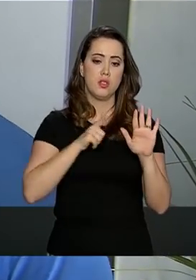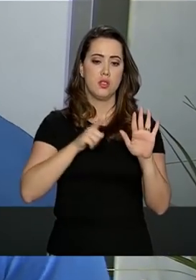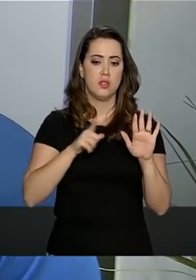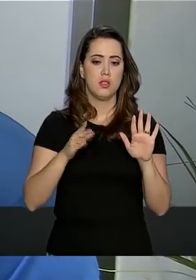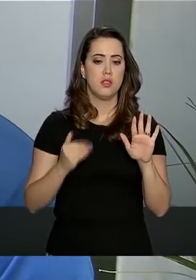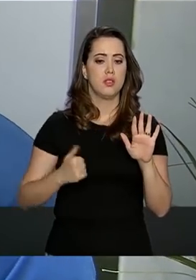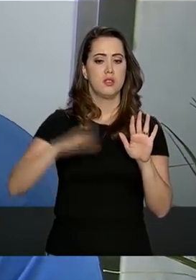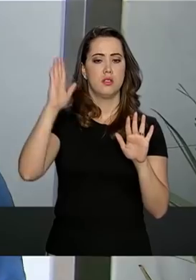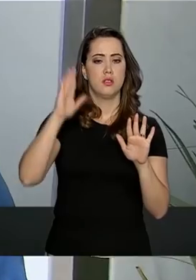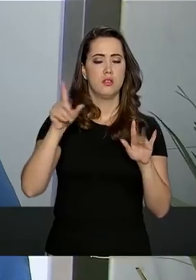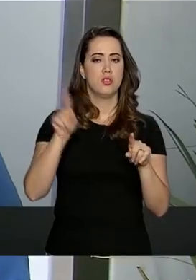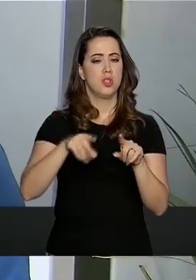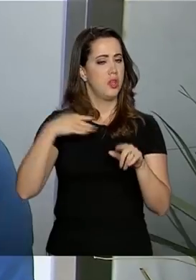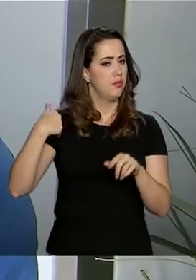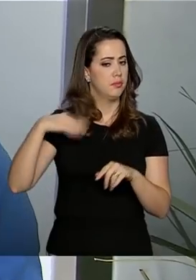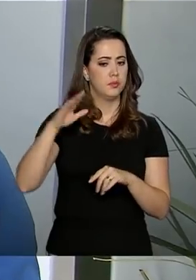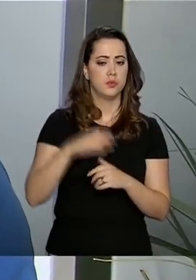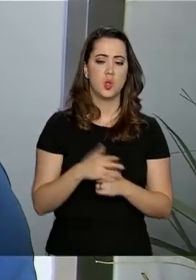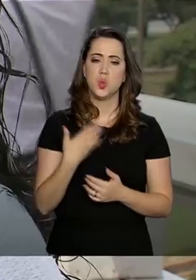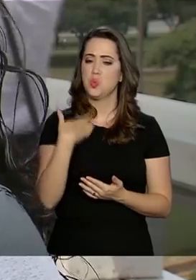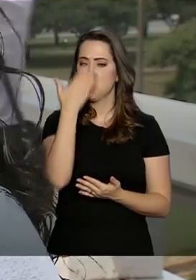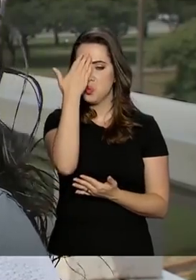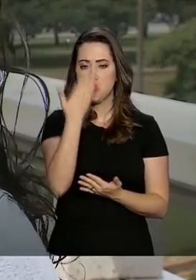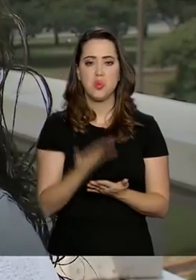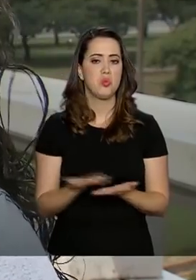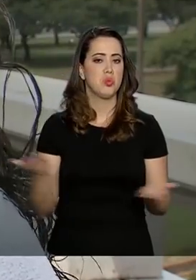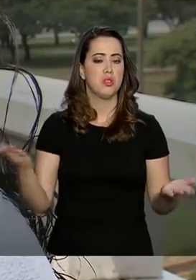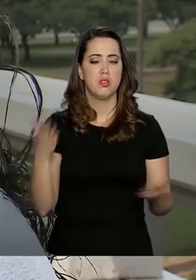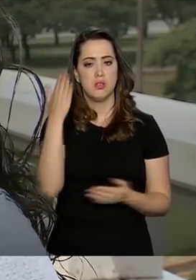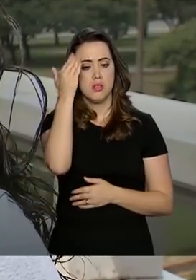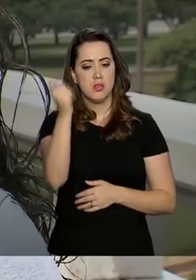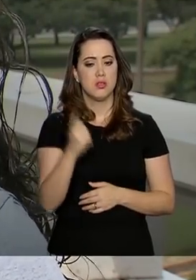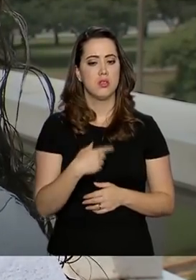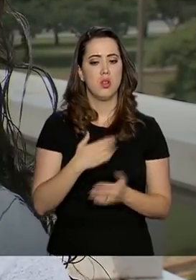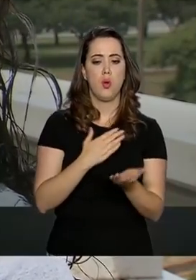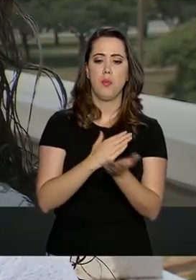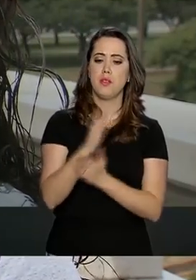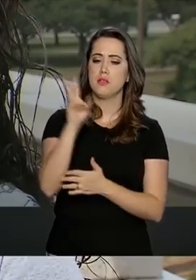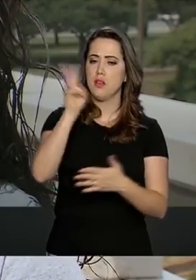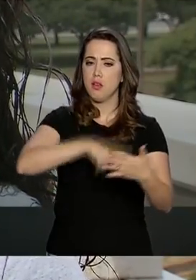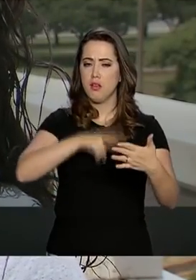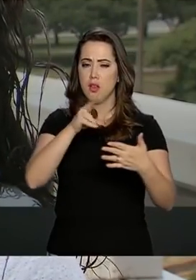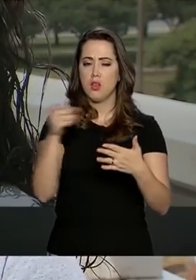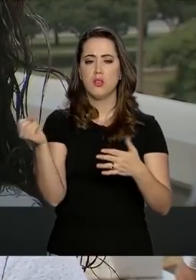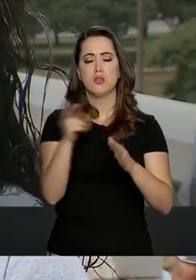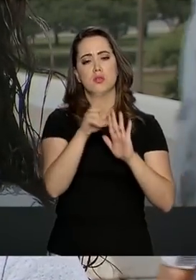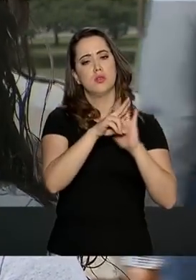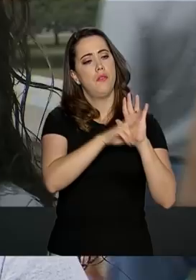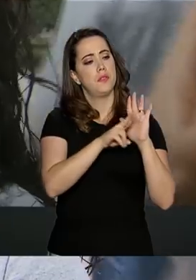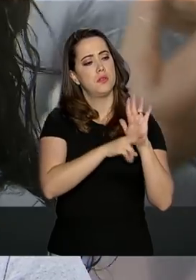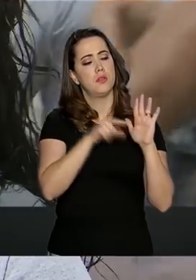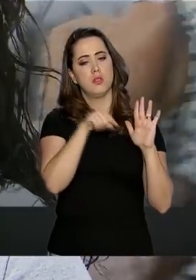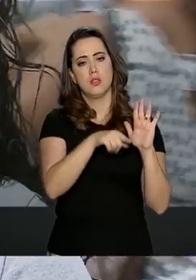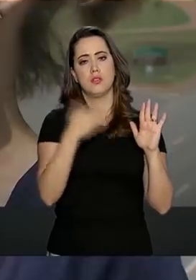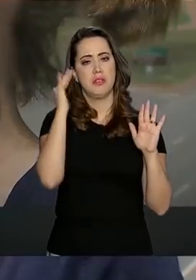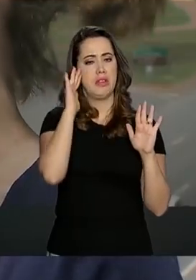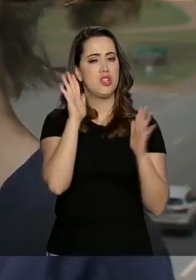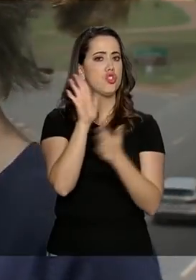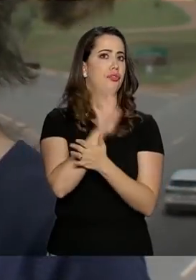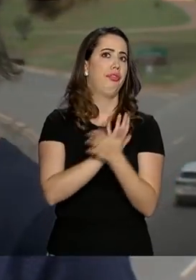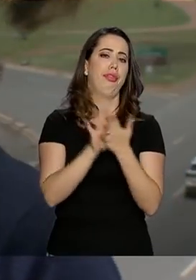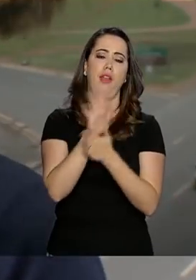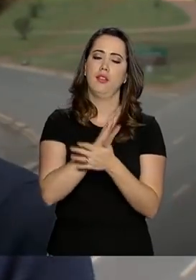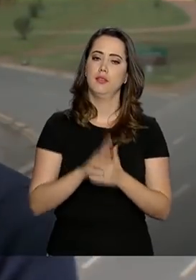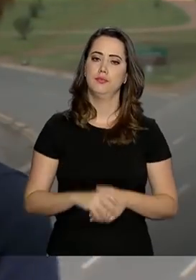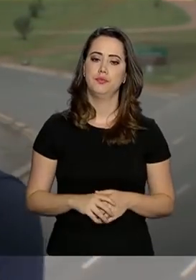passado, só que eu não tenho certeza. Eu comecei a ler um negócio disso no jornal sobre a nova regras da previdência, não entendi foi nada. Eu